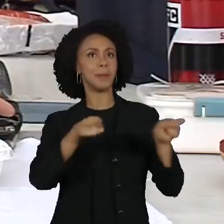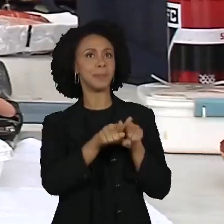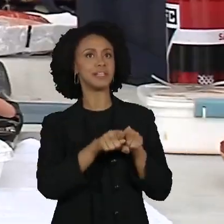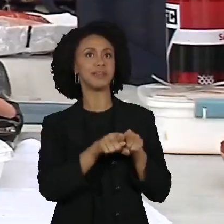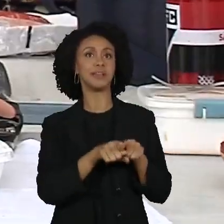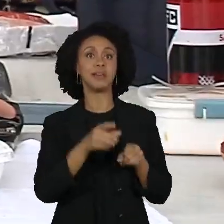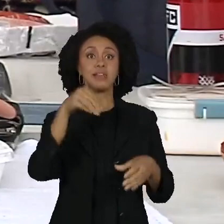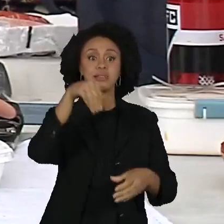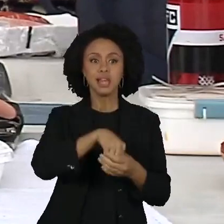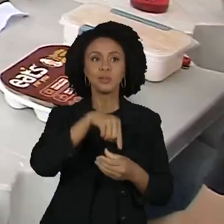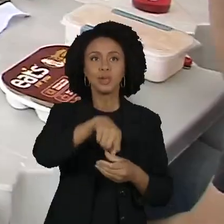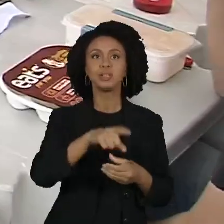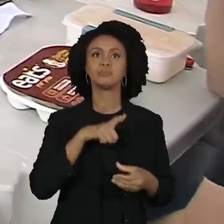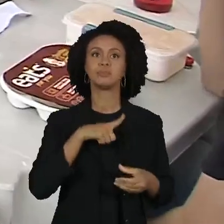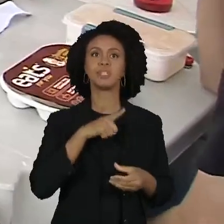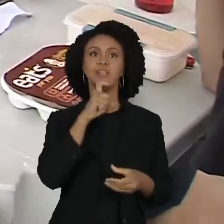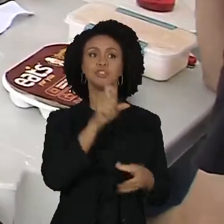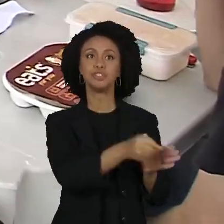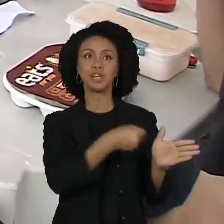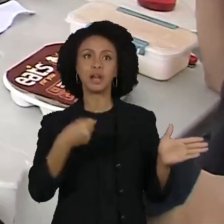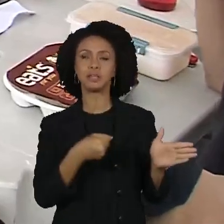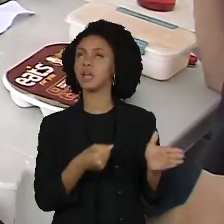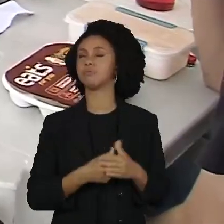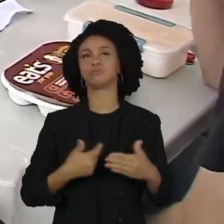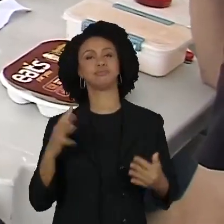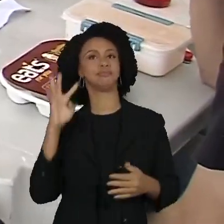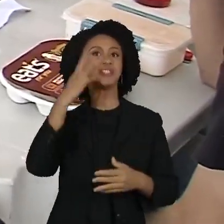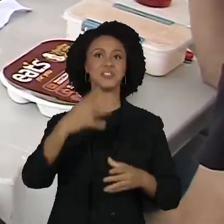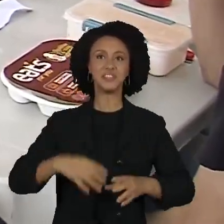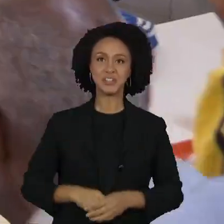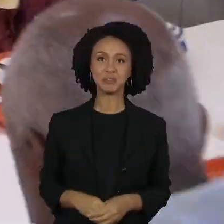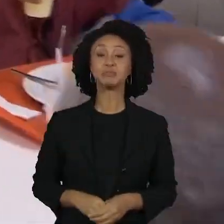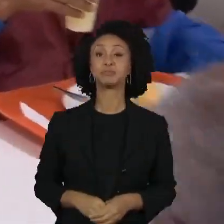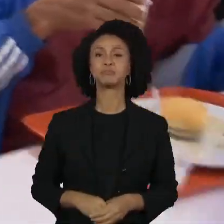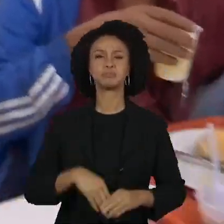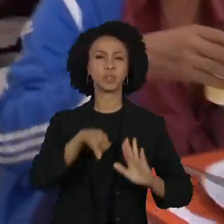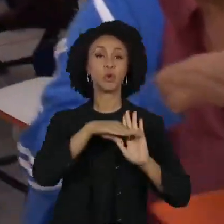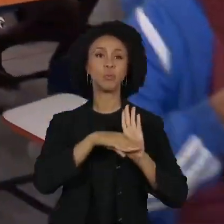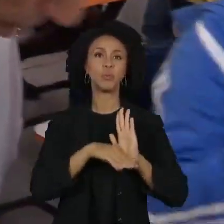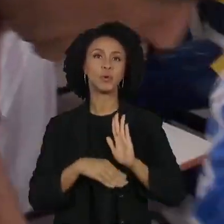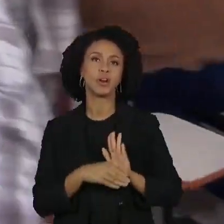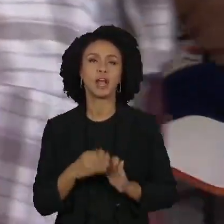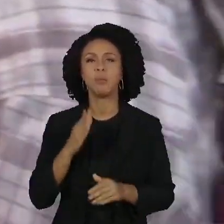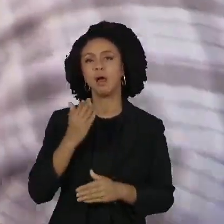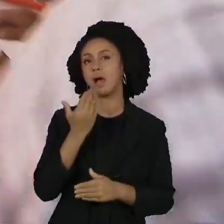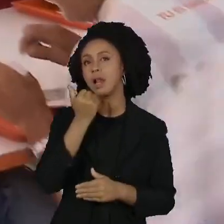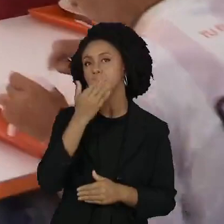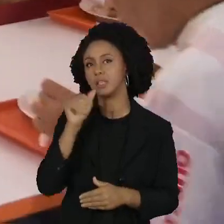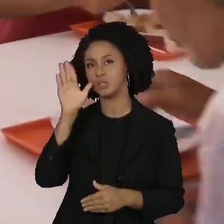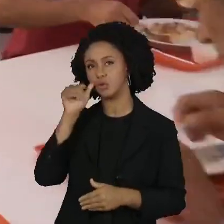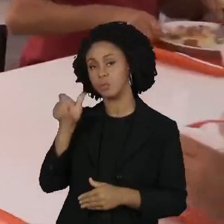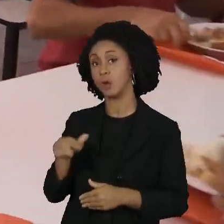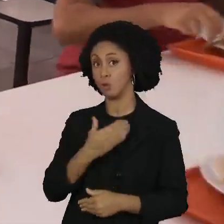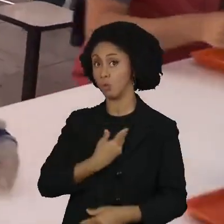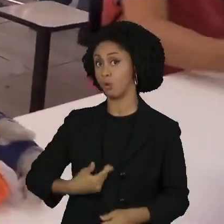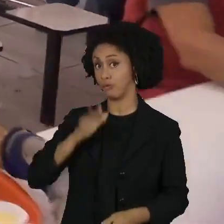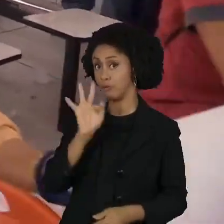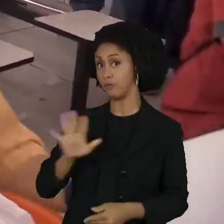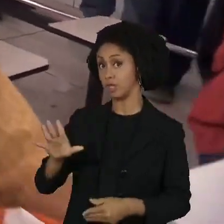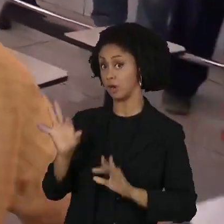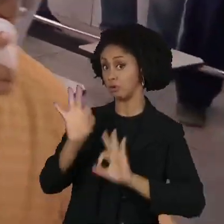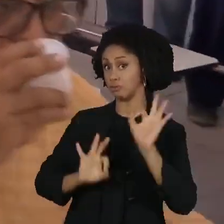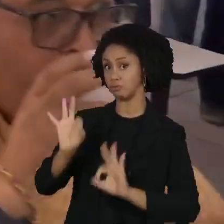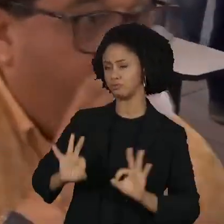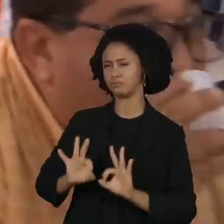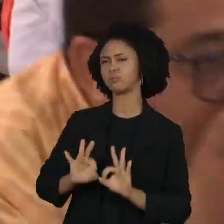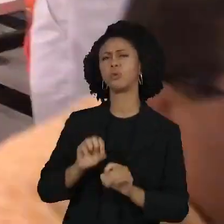geladeira dentro da empresa, foi uma salvação. O Programa de Alimentação do Trabalhador do Governo Federal incentiva as organizações